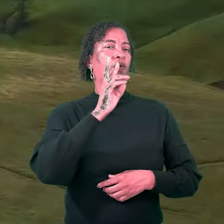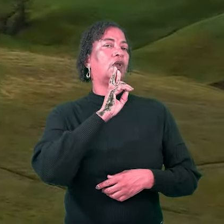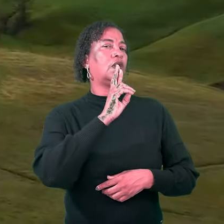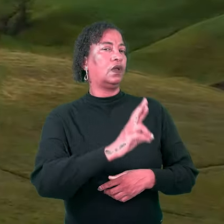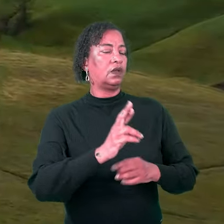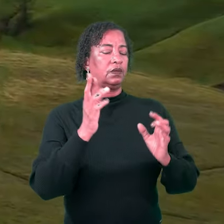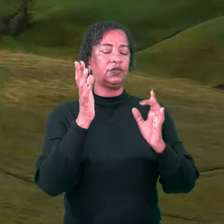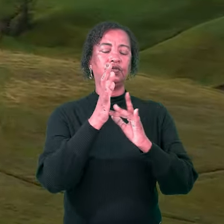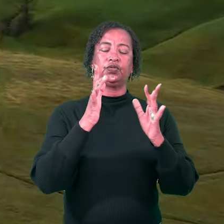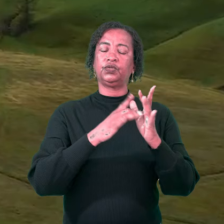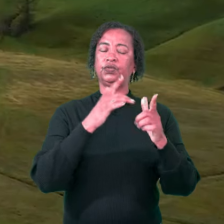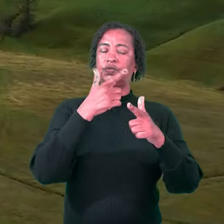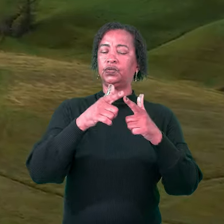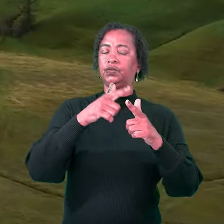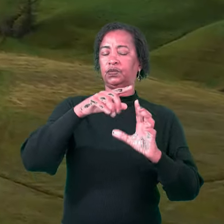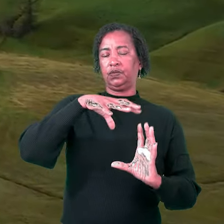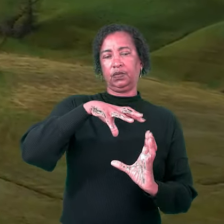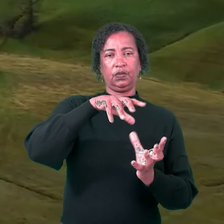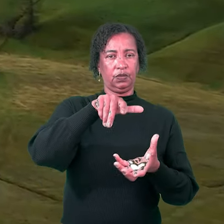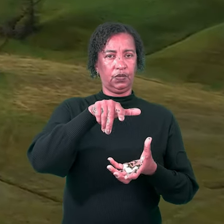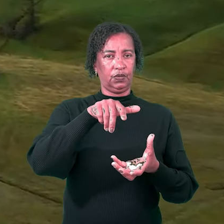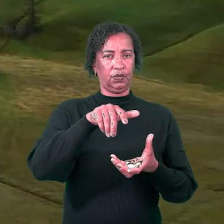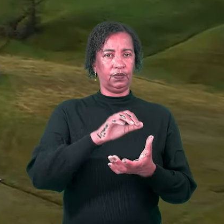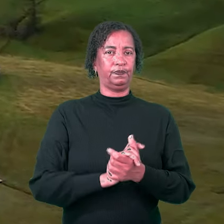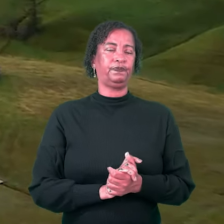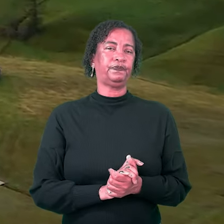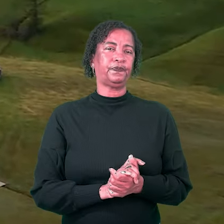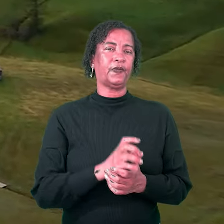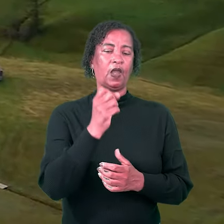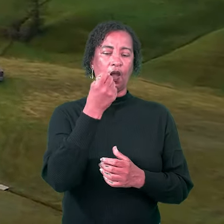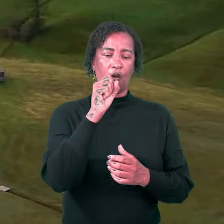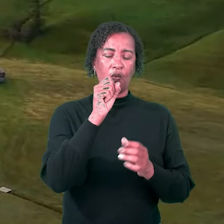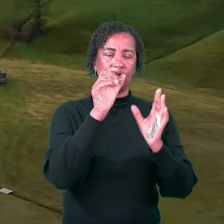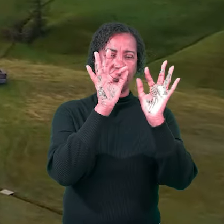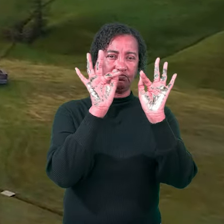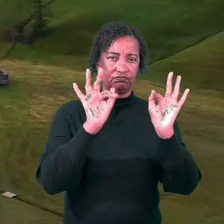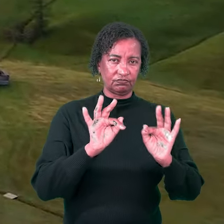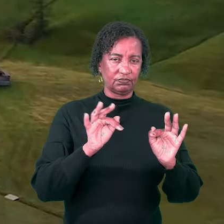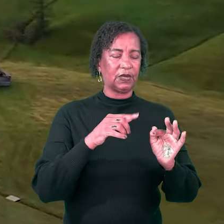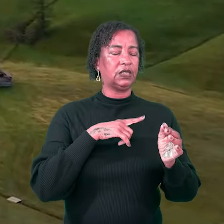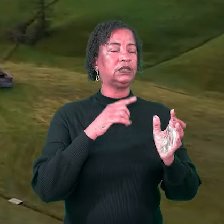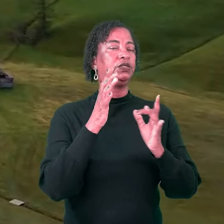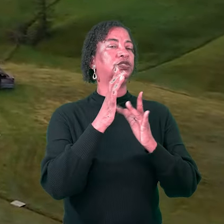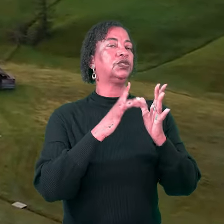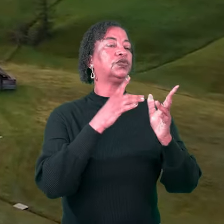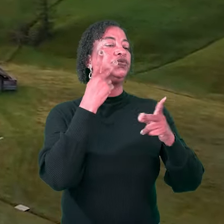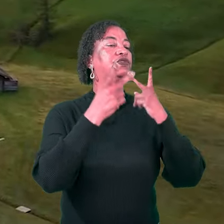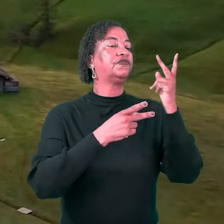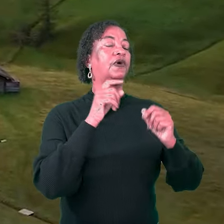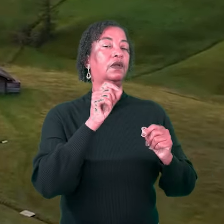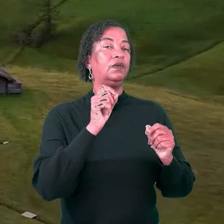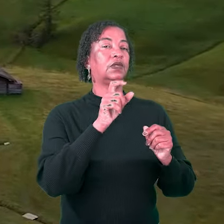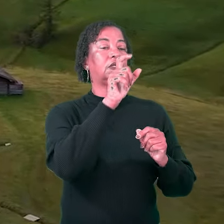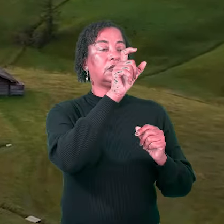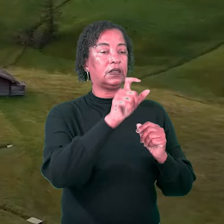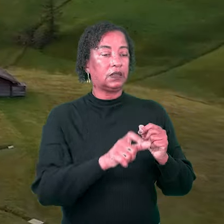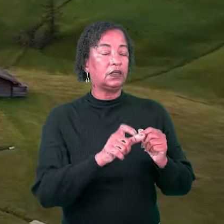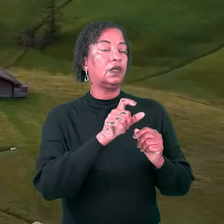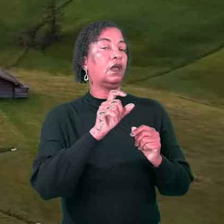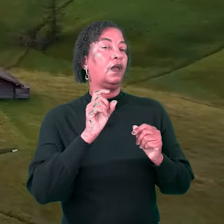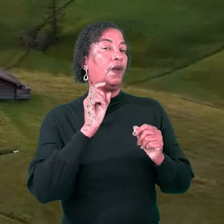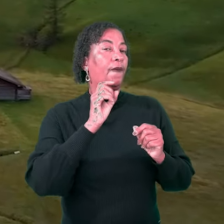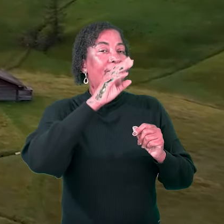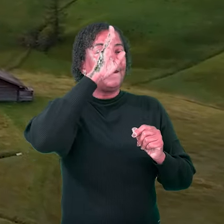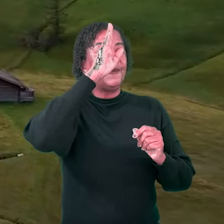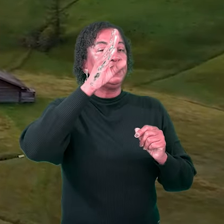de Jesus para os problemas do mundo. Nessas oito bem-aventuranças, Jesus Cristo está nos dizendo que esses são os fatores que